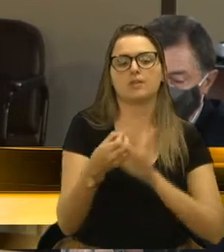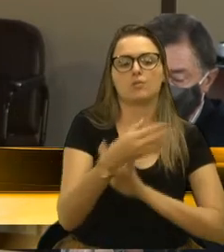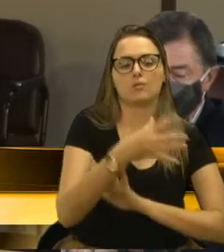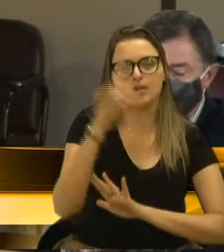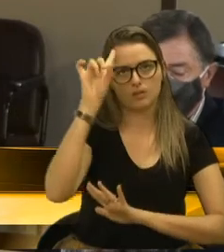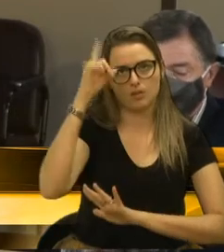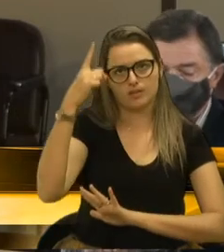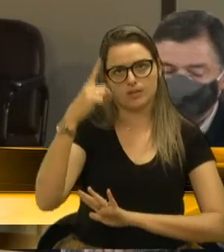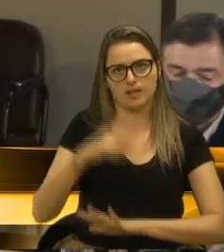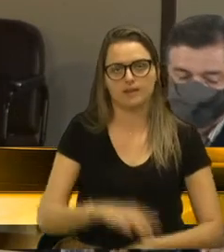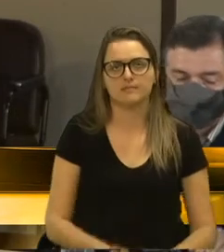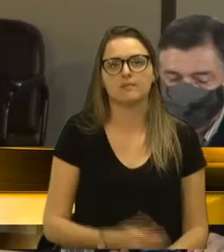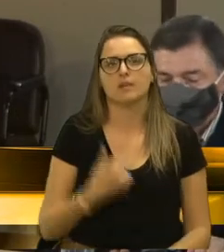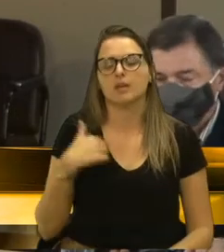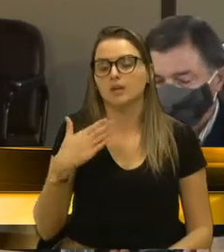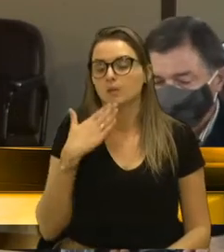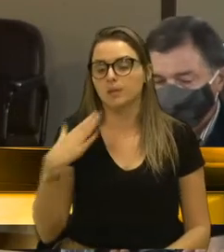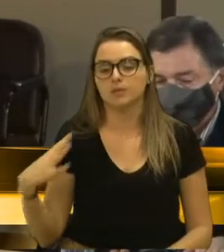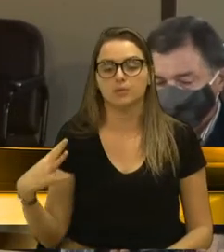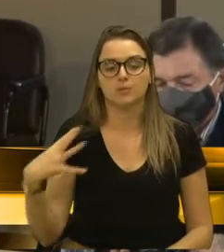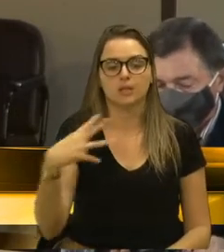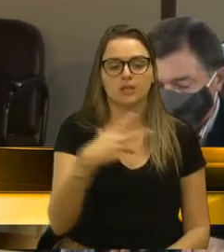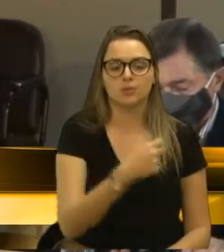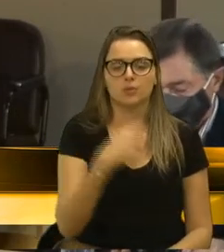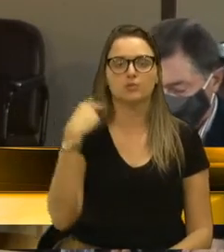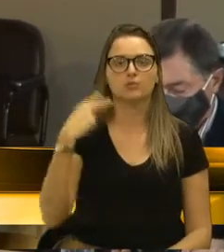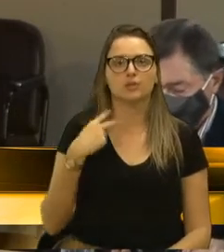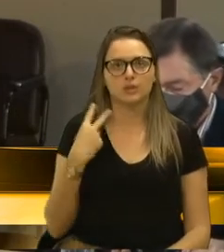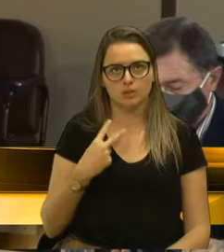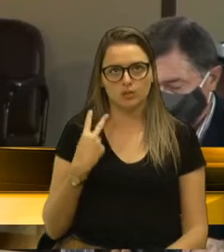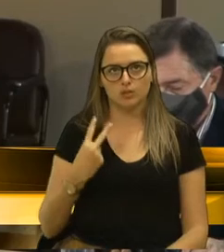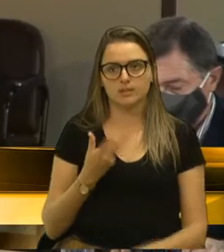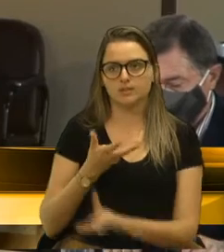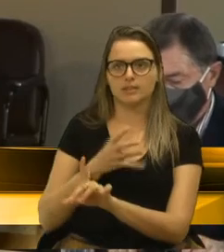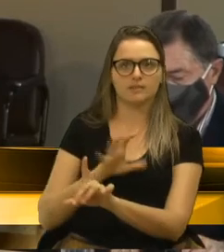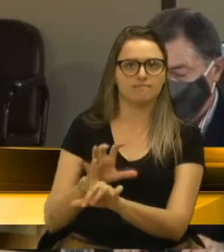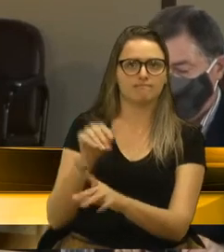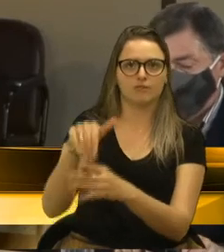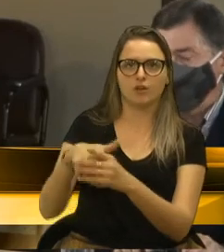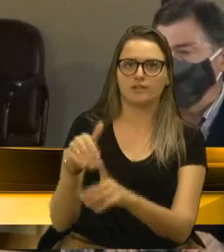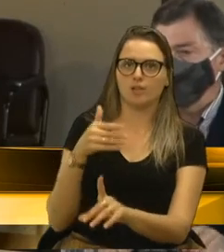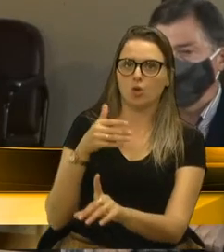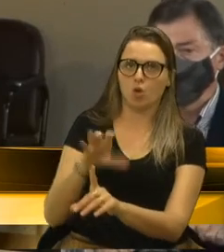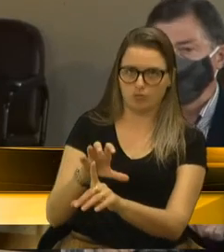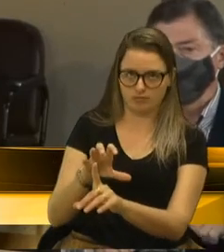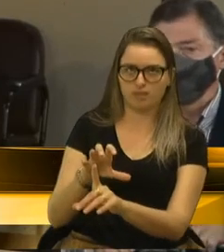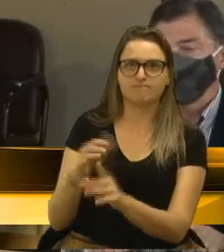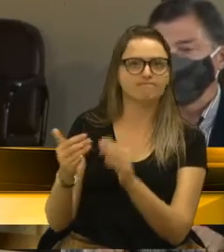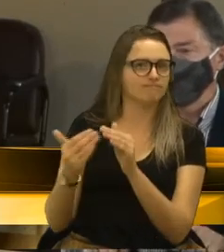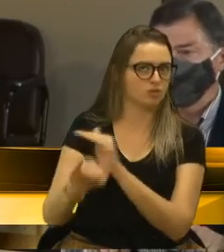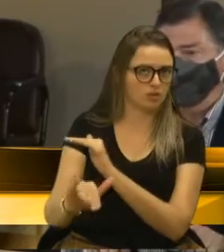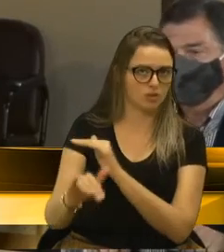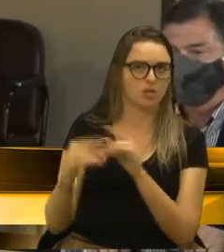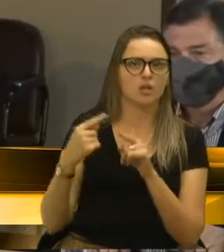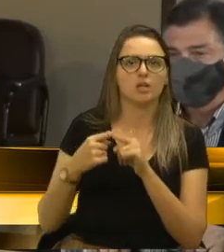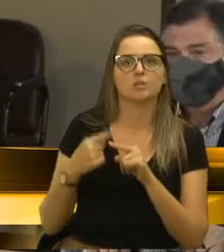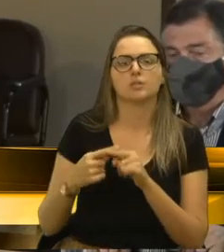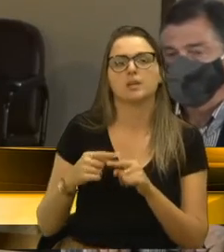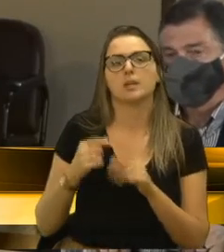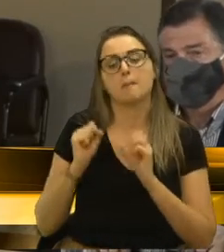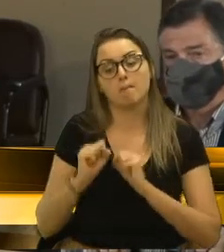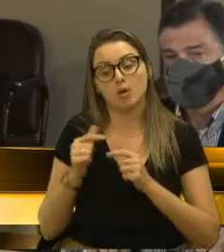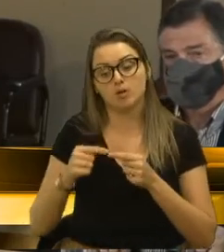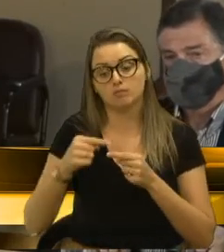E aqui, então, eu peço a todos os colegas vereadores que rejeitem essa emenda, porque pode, ali na frente também, em período de pandemia,